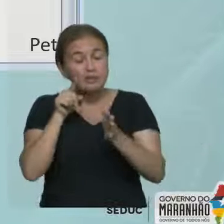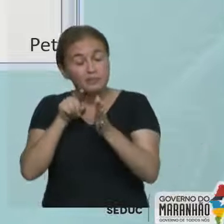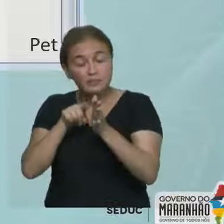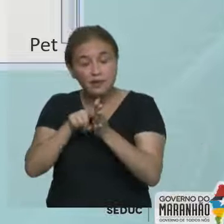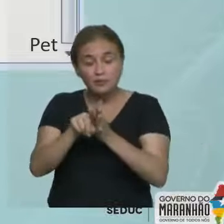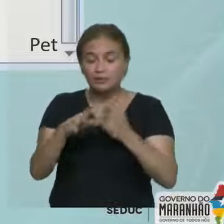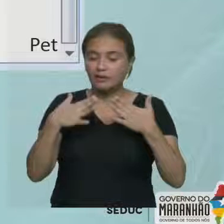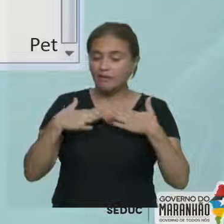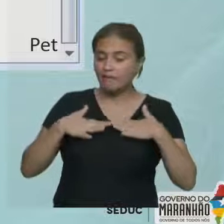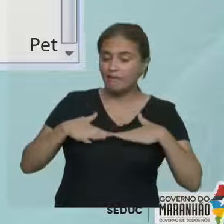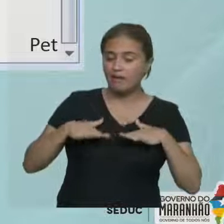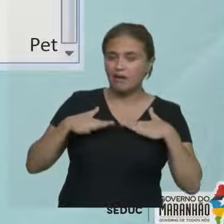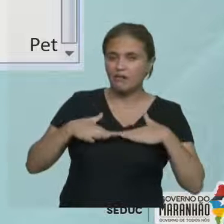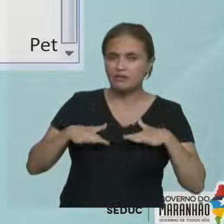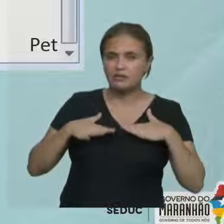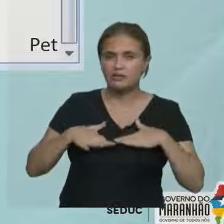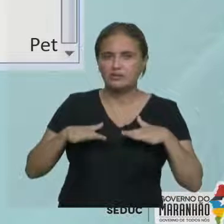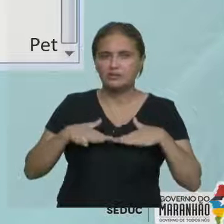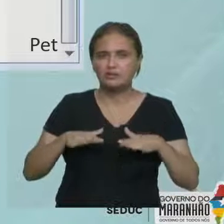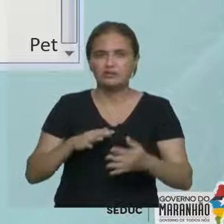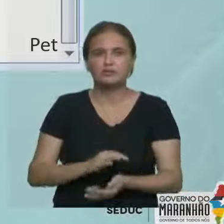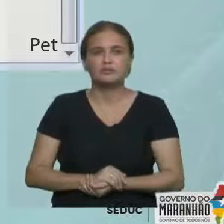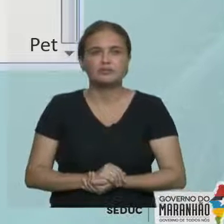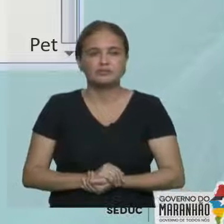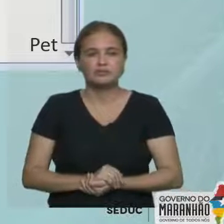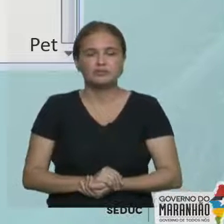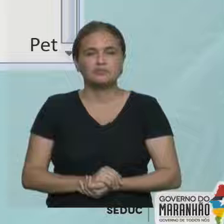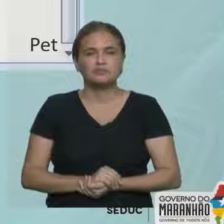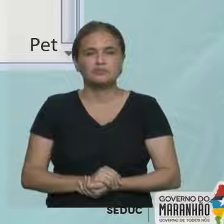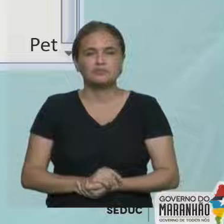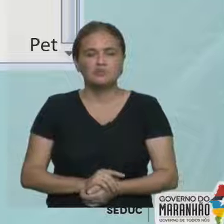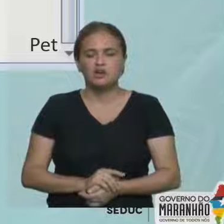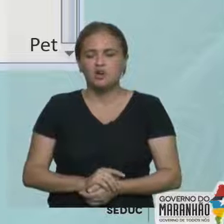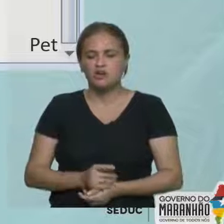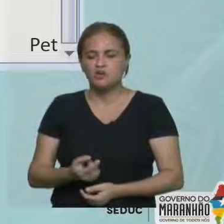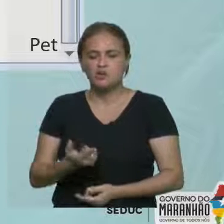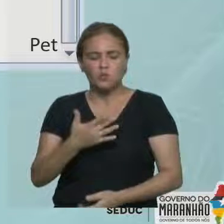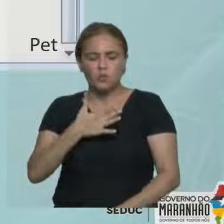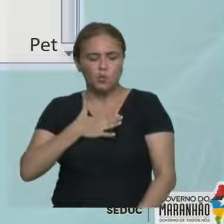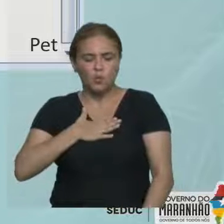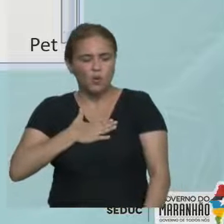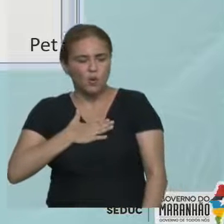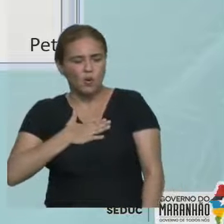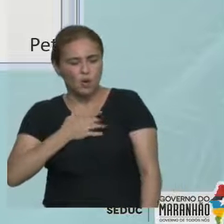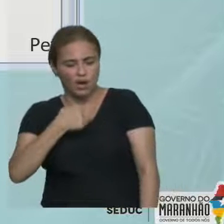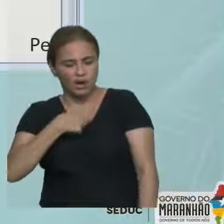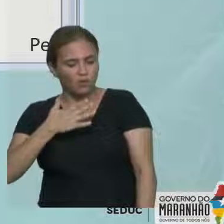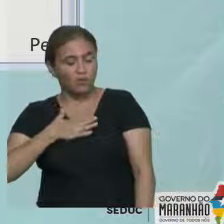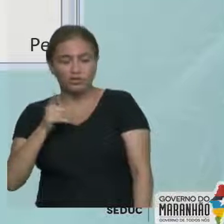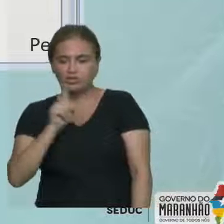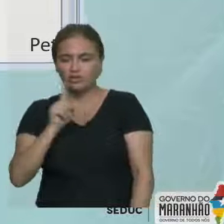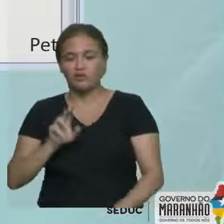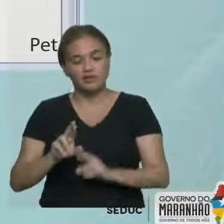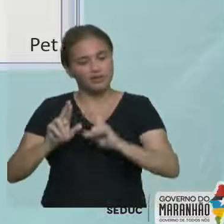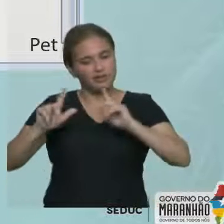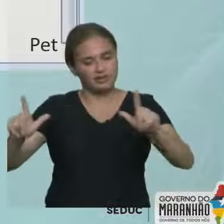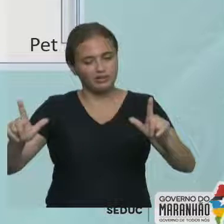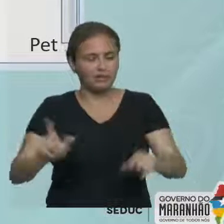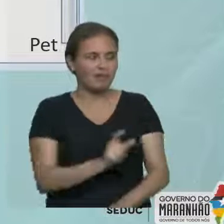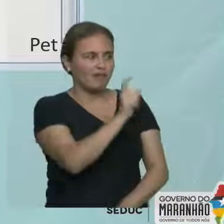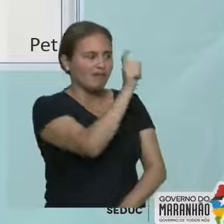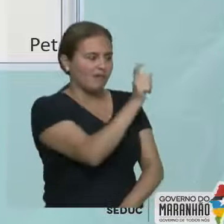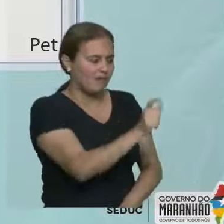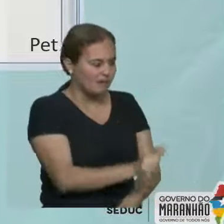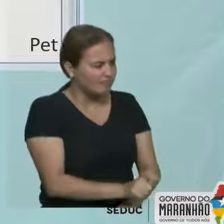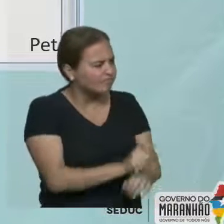muita calma nessa hora, não é what do you like? Não é o que você gosta, é what do you look like? O é look like? É